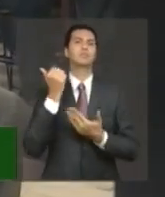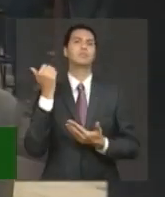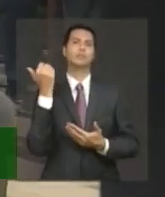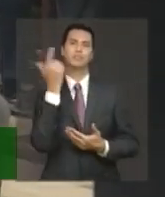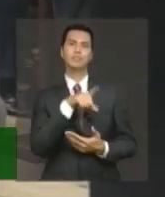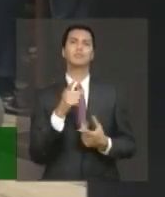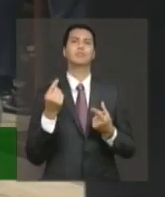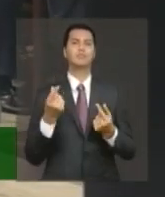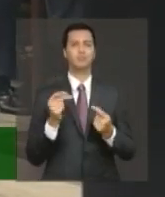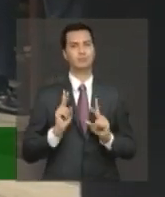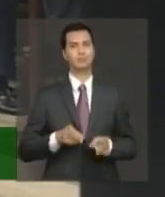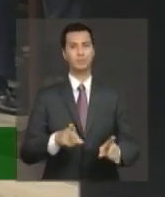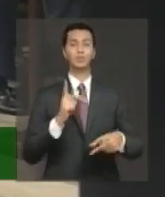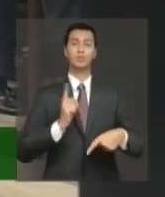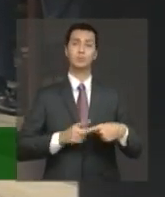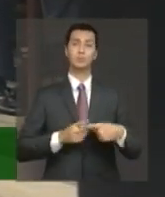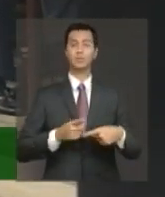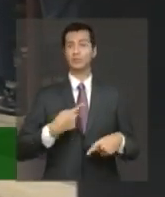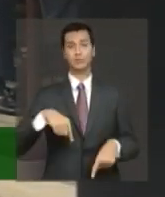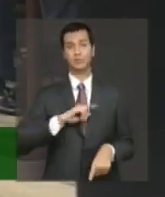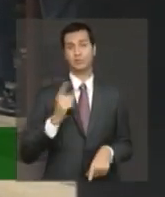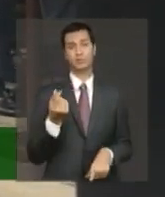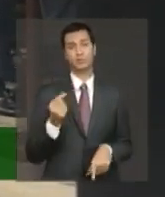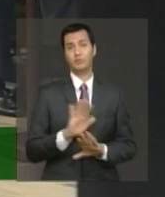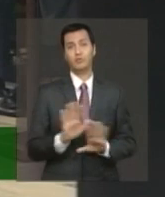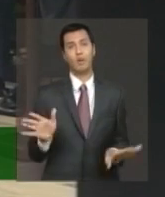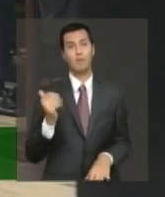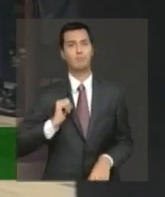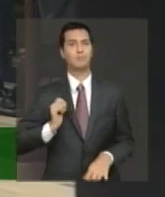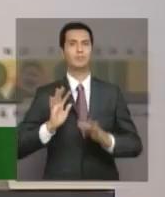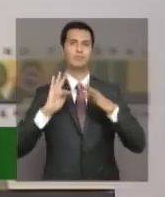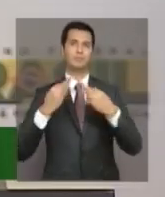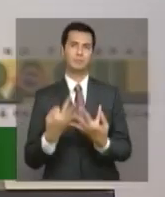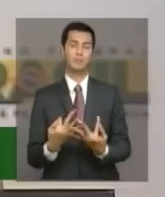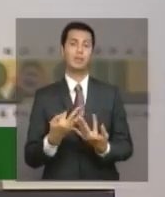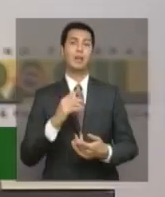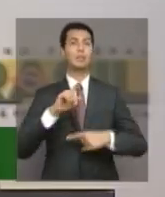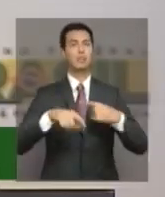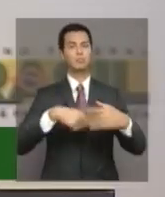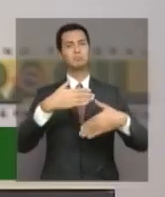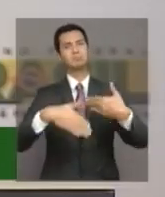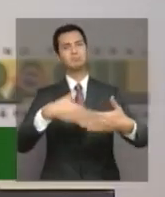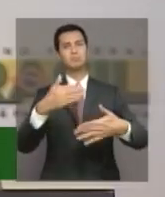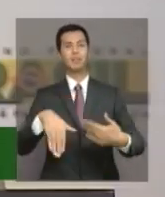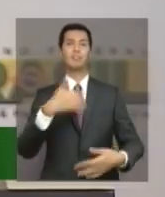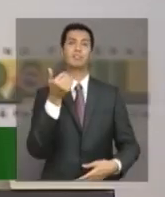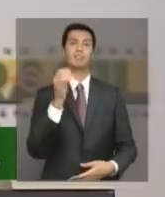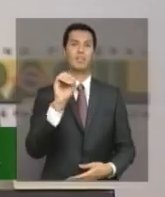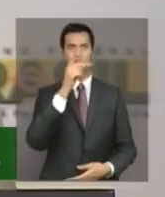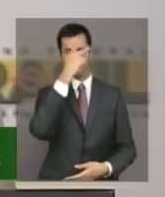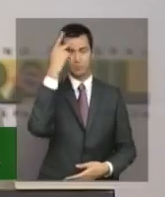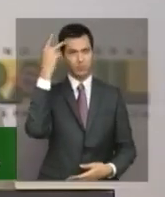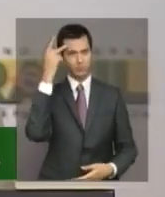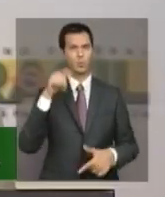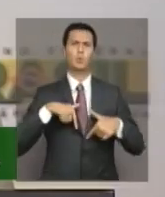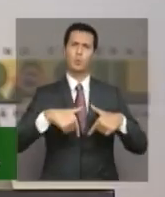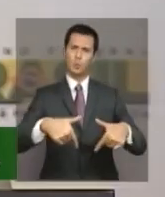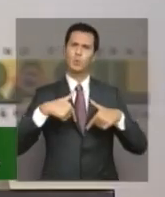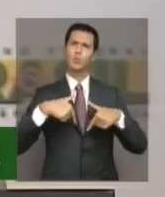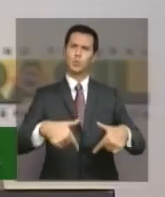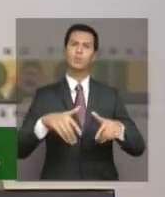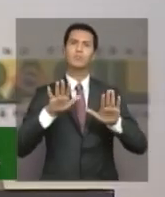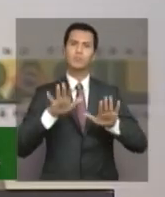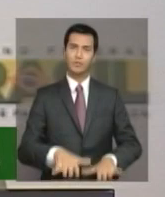uma... era a única coisa que nós tínhamos, né? E aí depois ficaram apenas 10 pessoas que lutaram pela empresa,